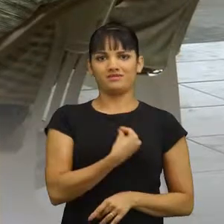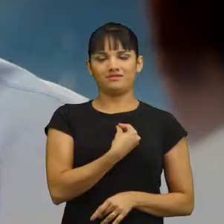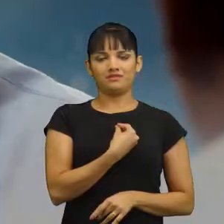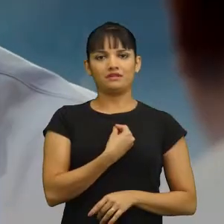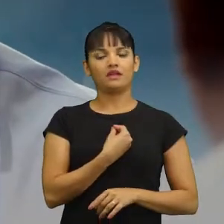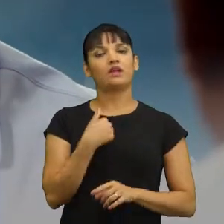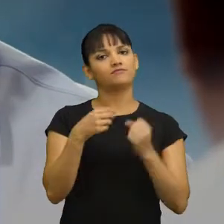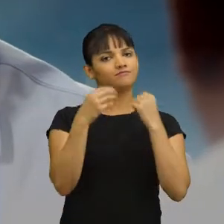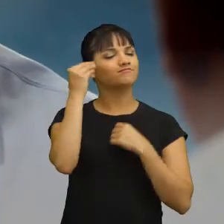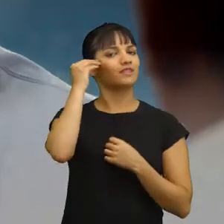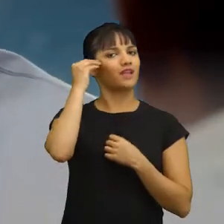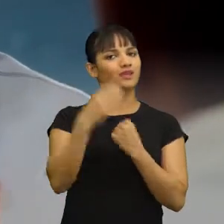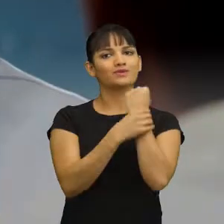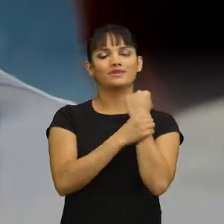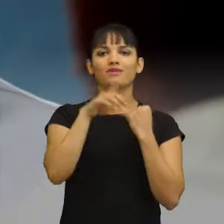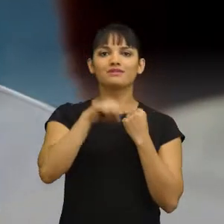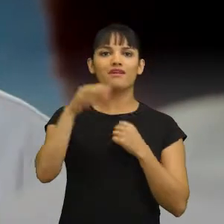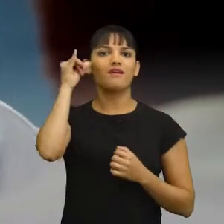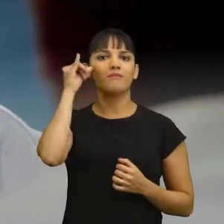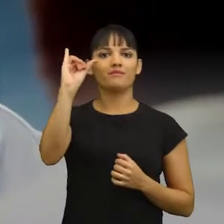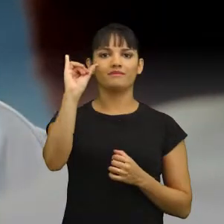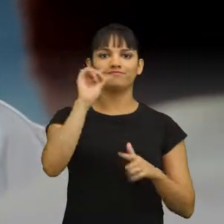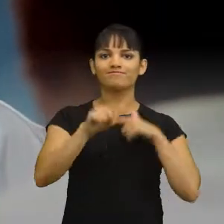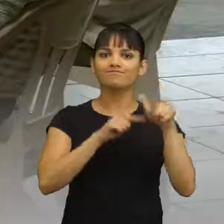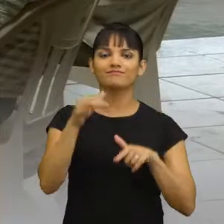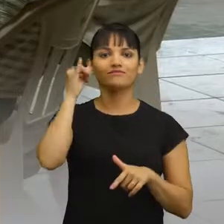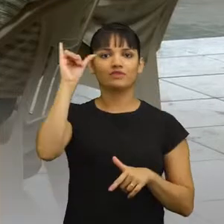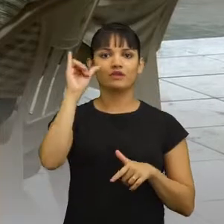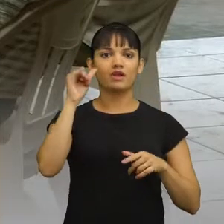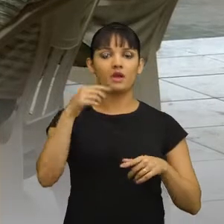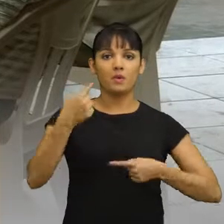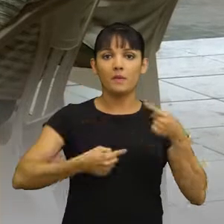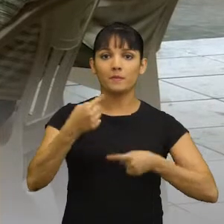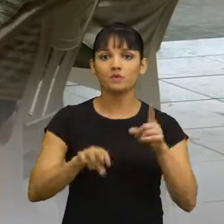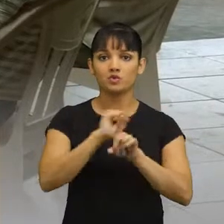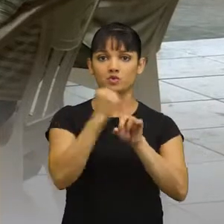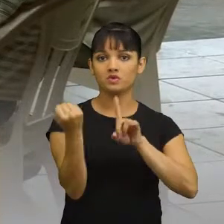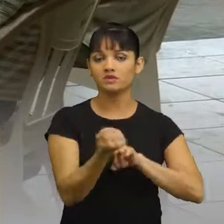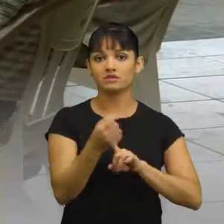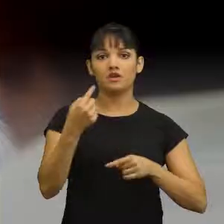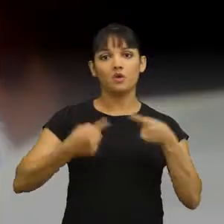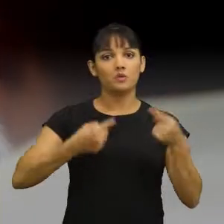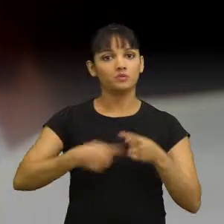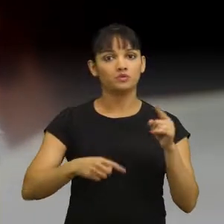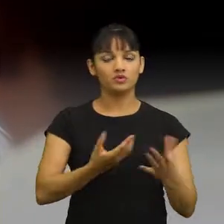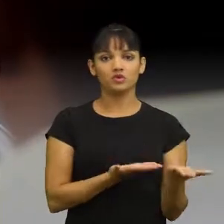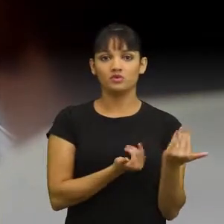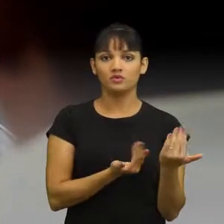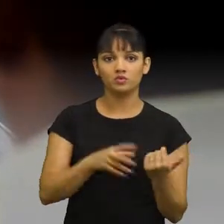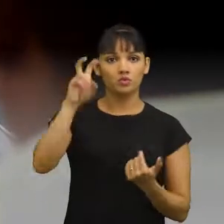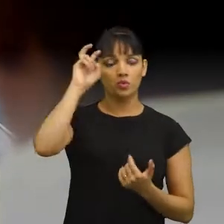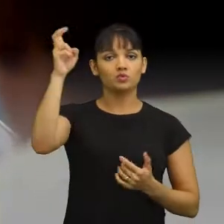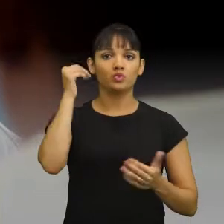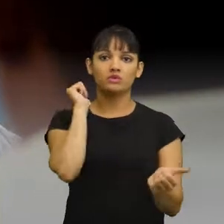que segurança é prevenção. Tanto as políticas sociais, as políticas para a juventude, políticas